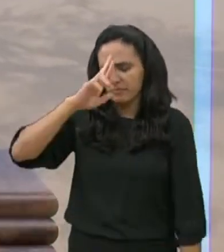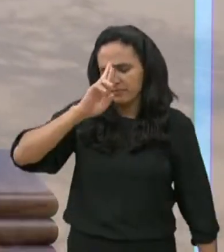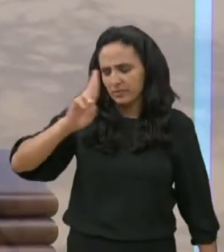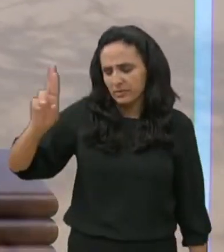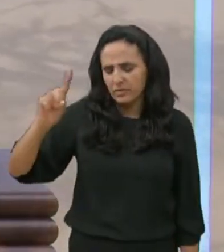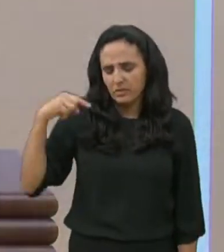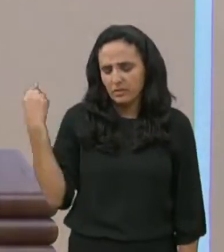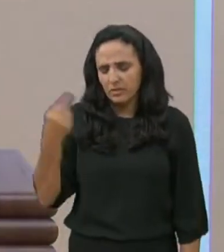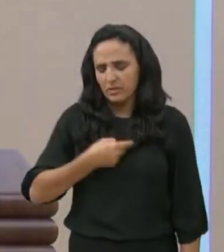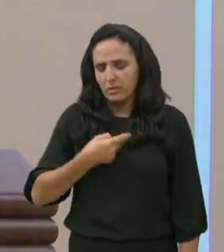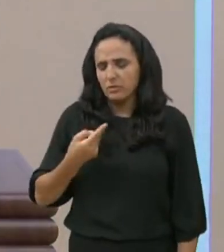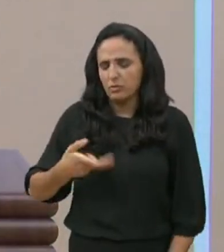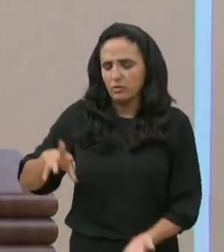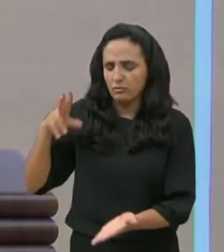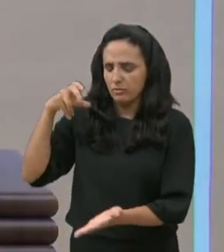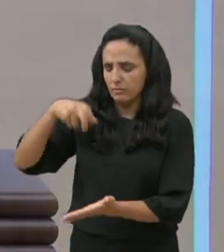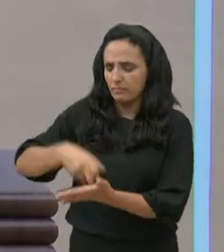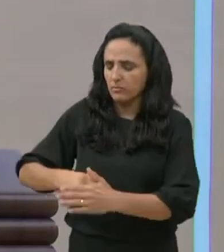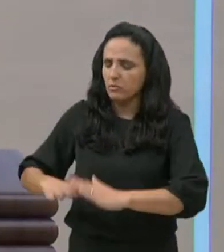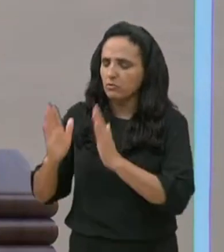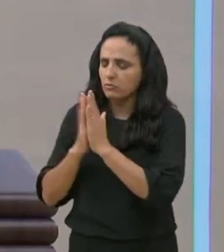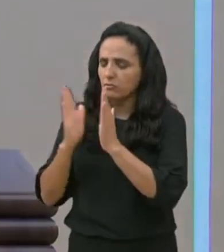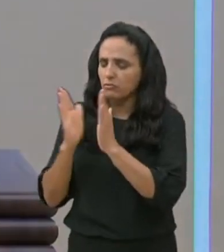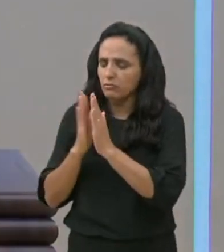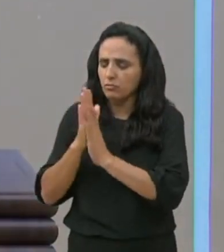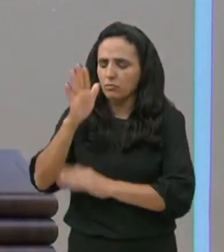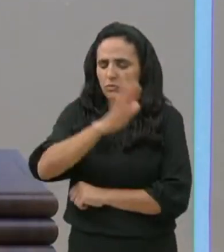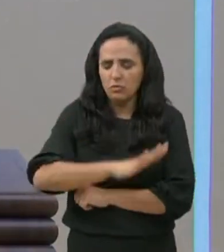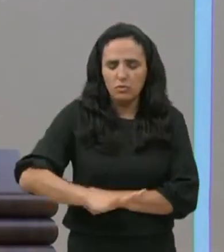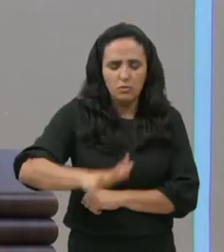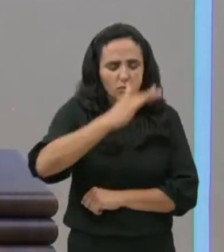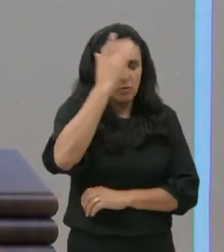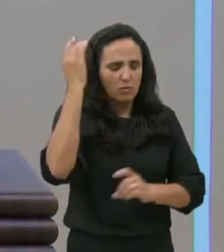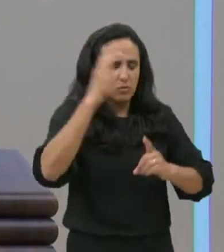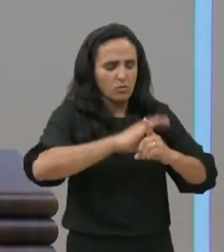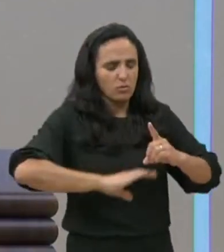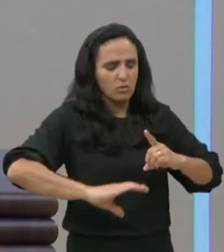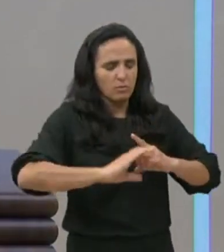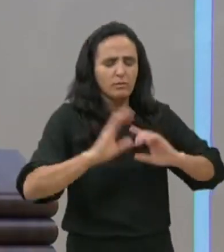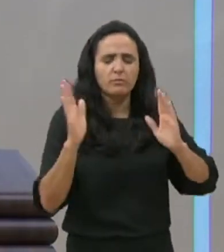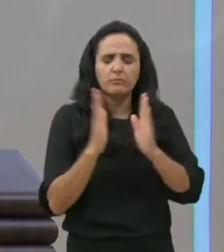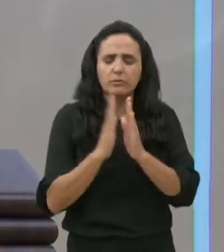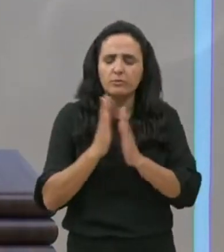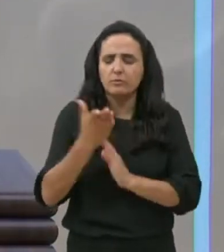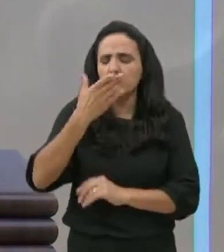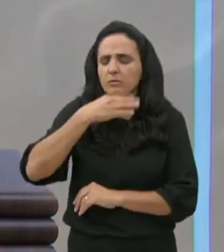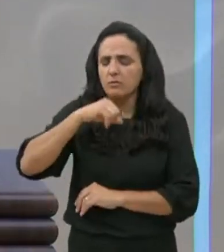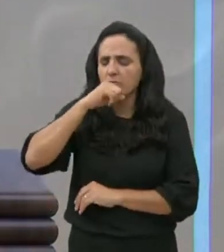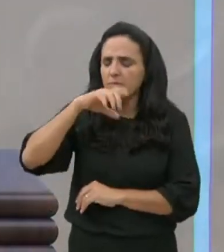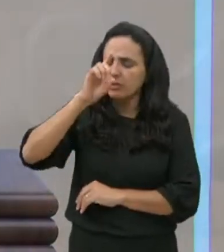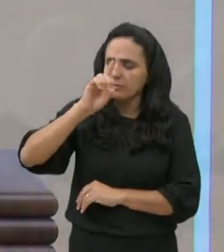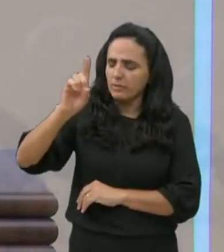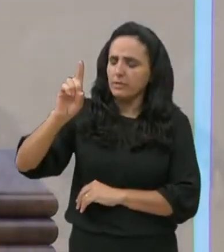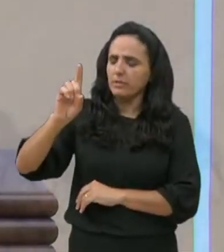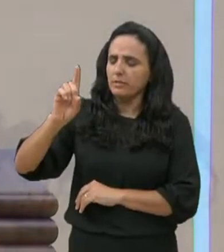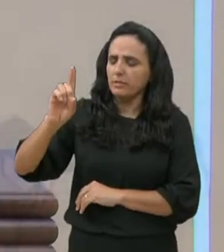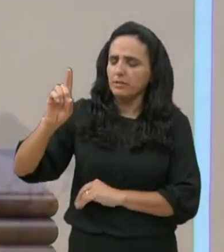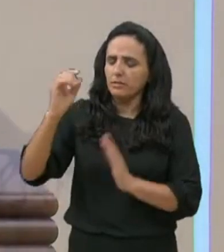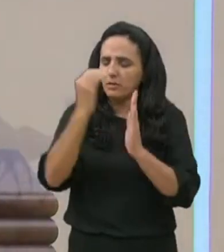de joelho dobrado perante Ti, formando este grande culto de oração, ó Pai, no nome soberano de Jesus,